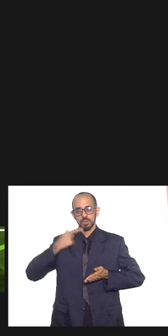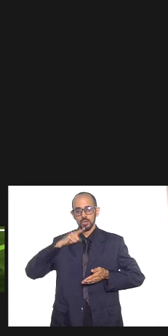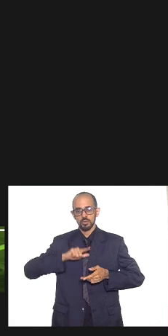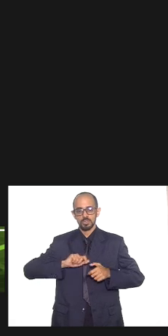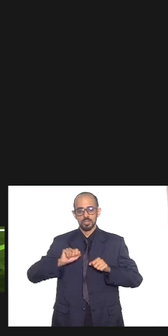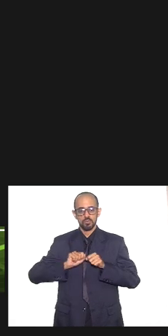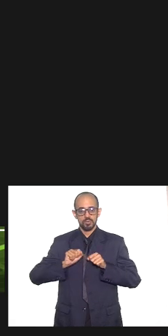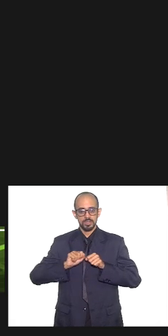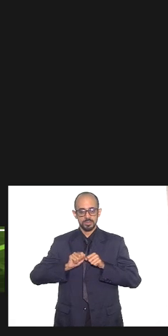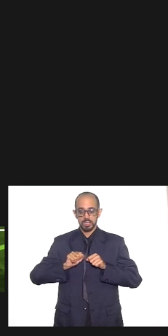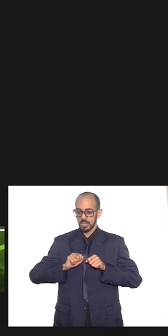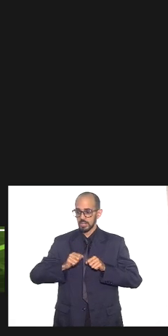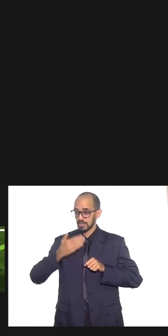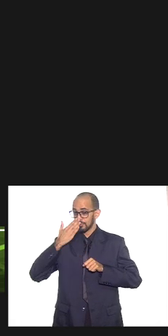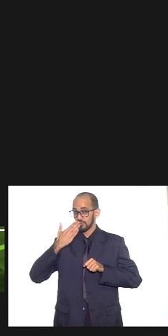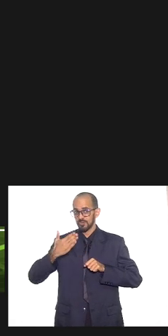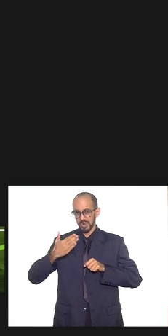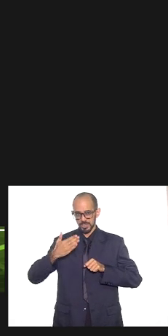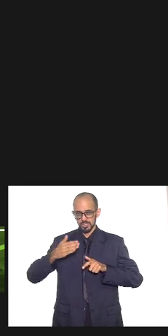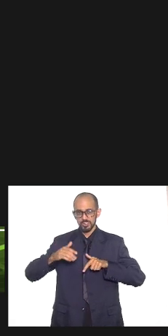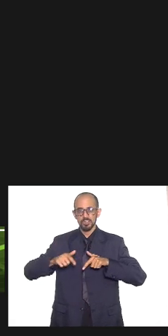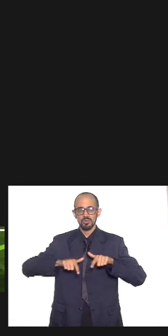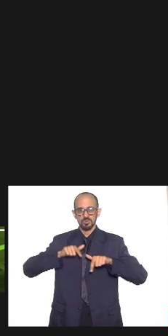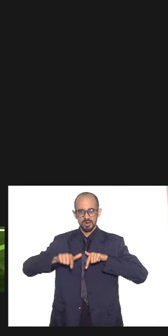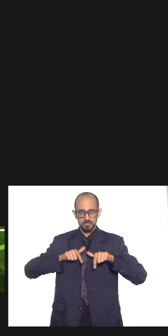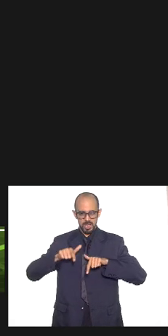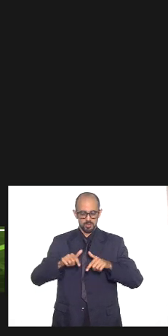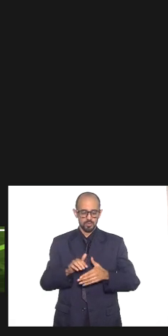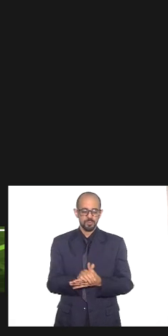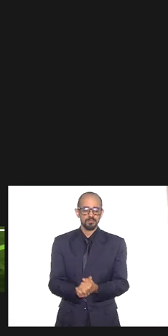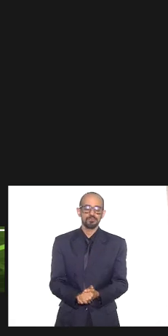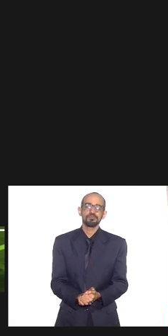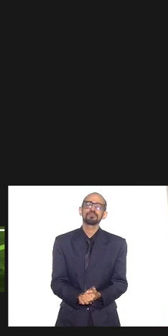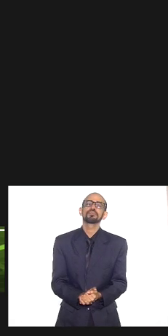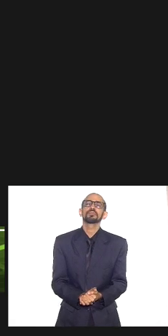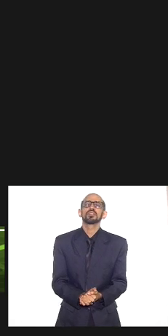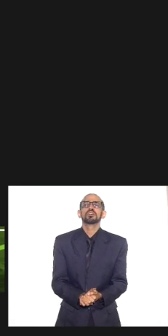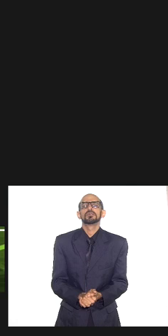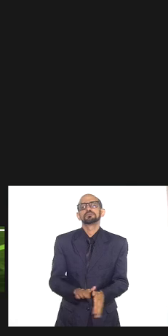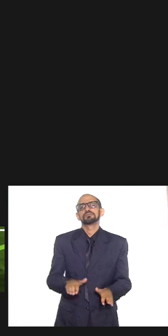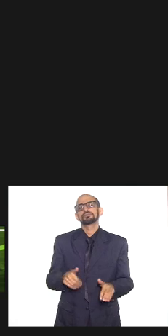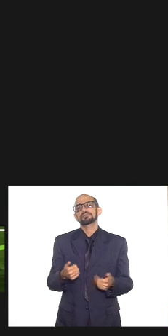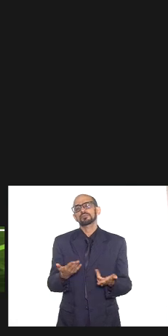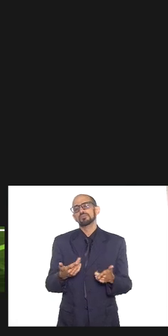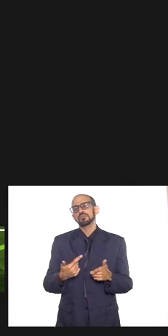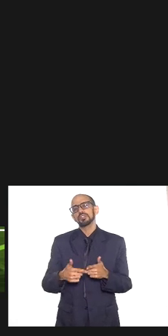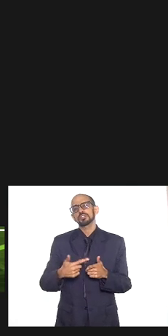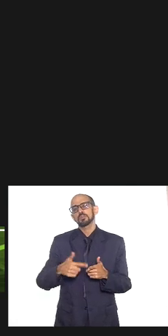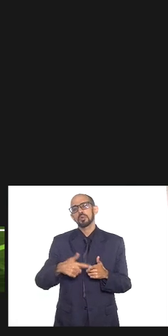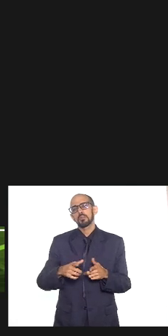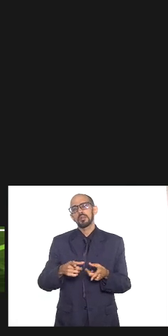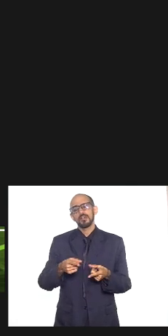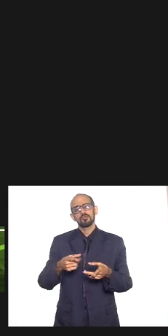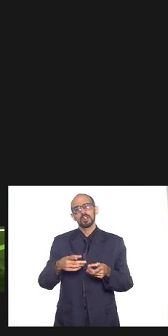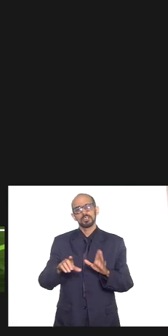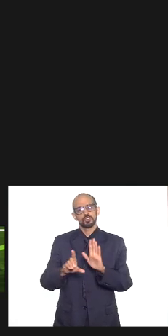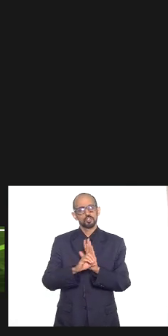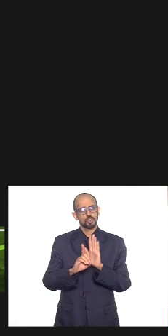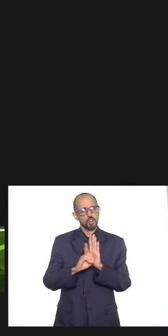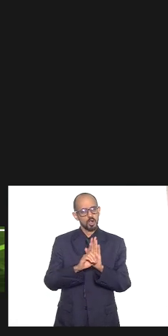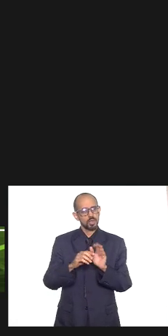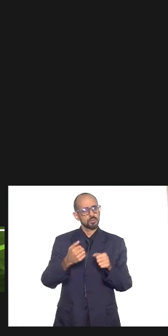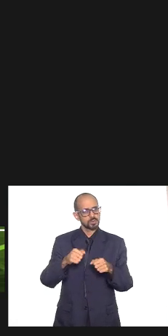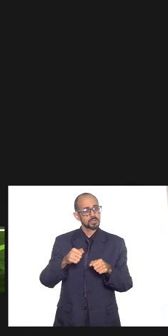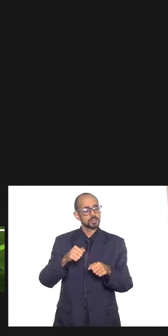no tanto de frente de demanda e essa questão nessa questão do tráfico eu tive que pensar também um algo